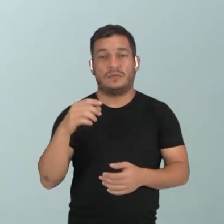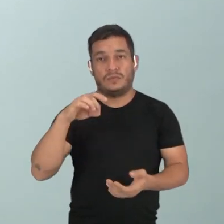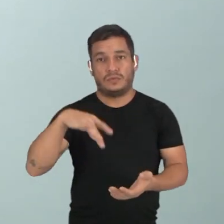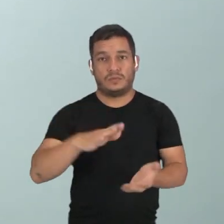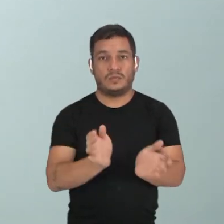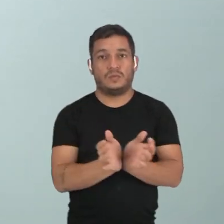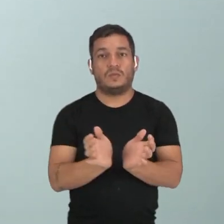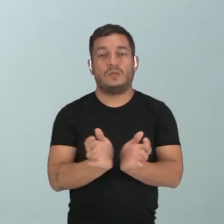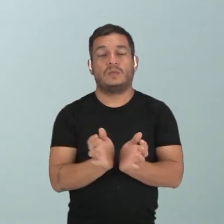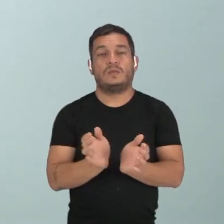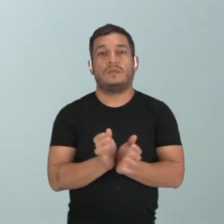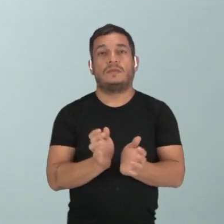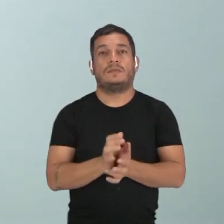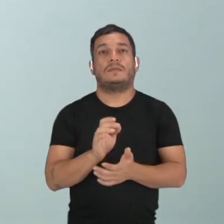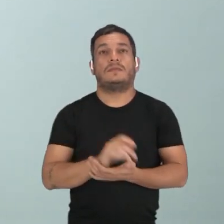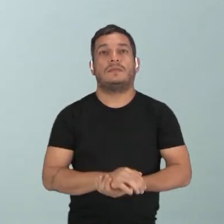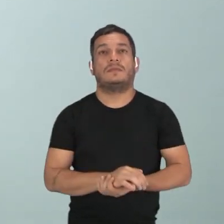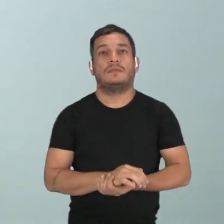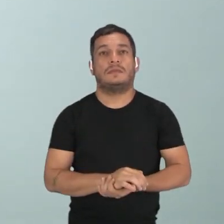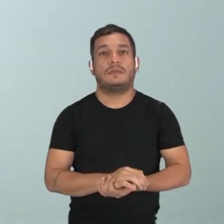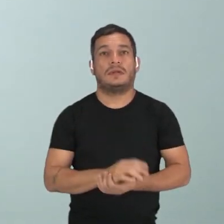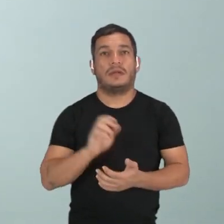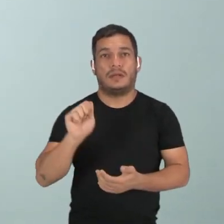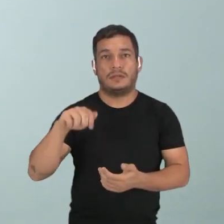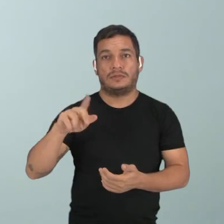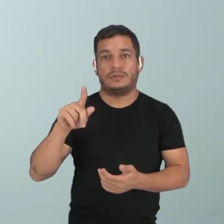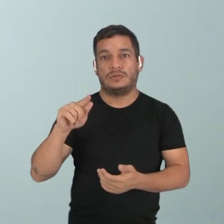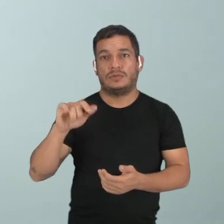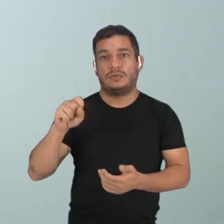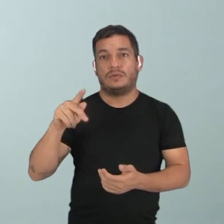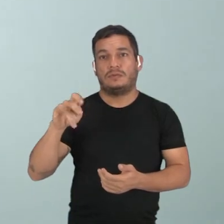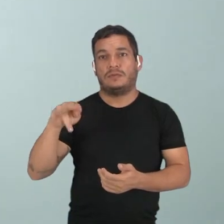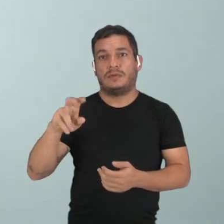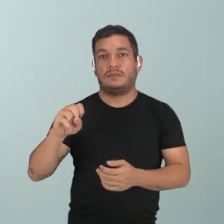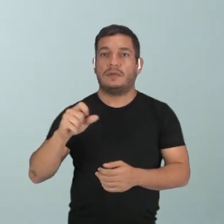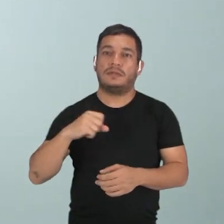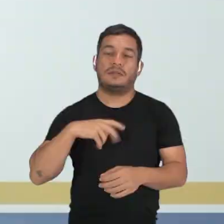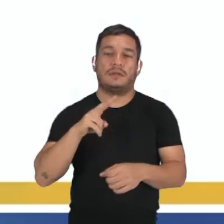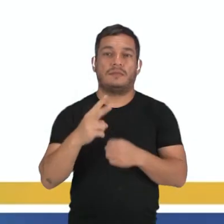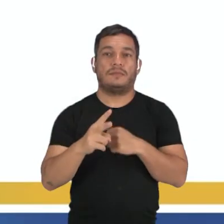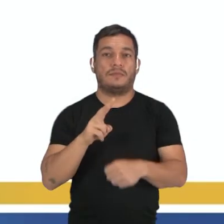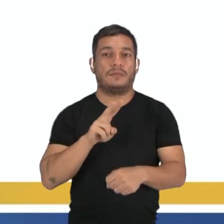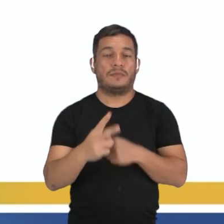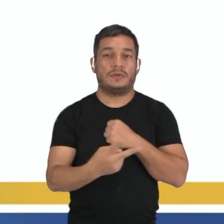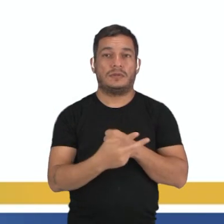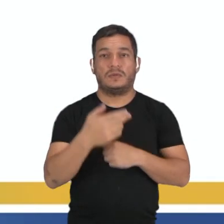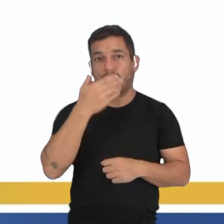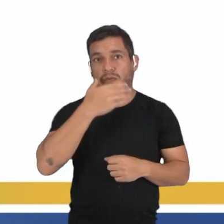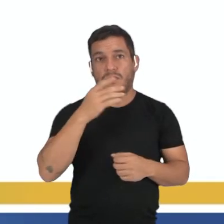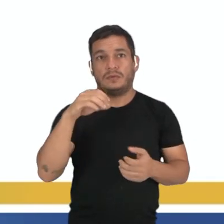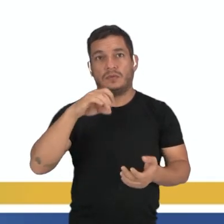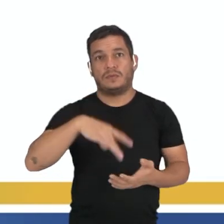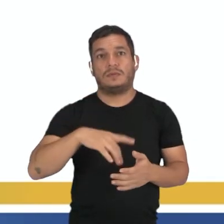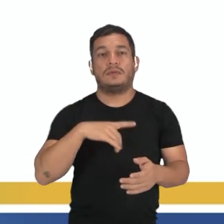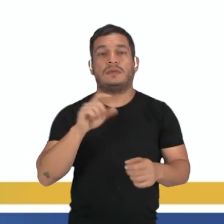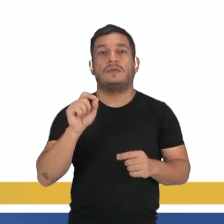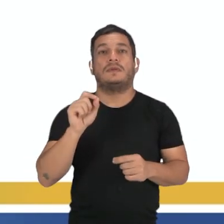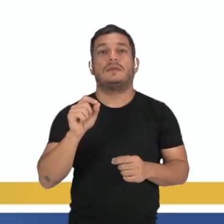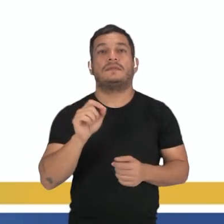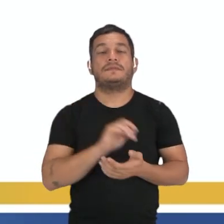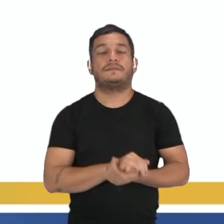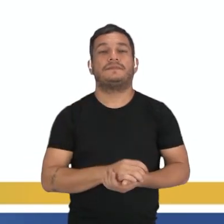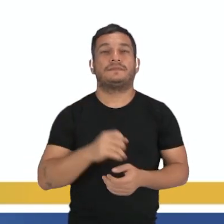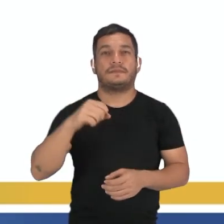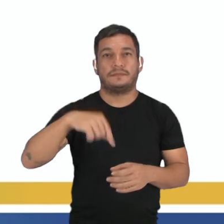último grupo, no grupo das angiospermas, que elas contam com a proteção do fruto. E por último, nós temos aí o seguinte,